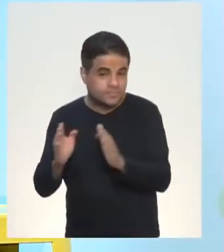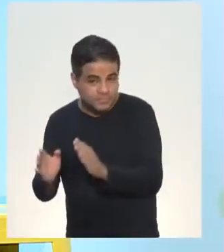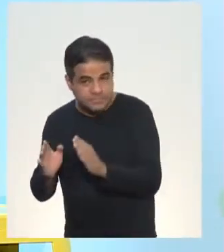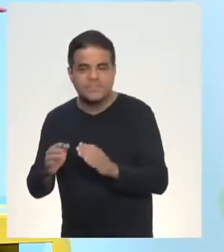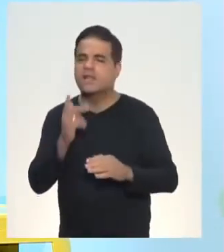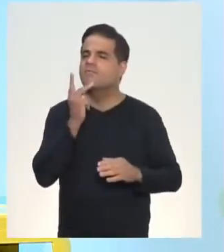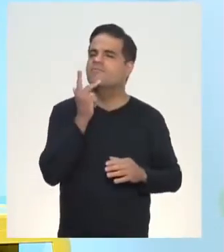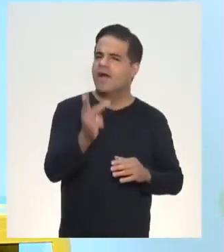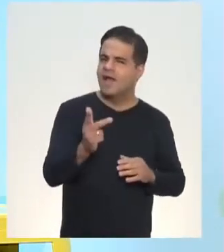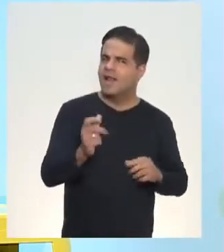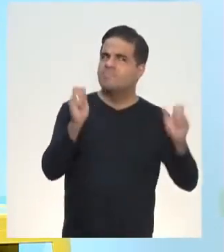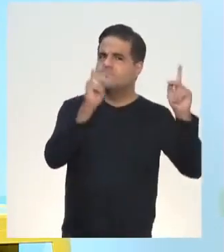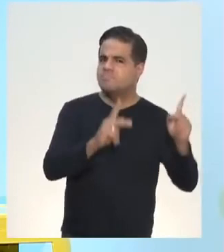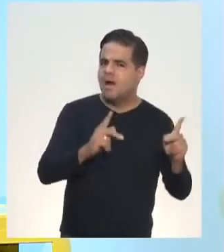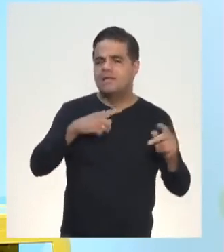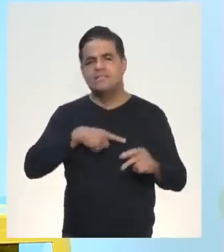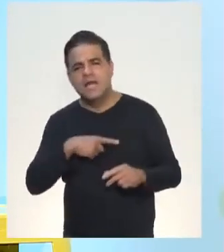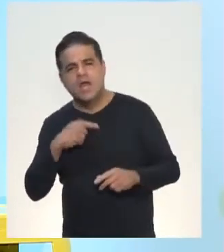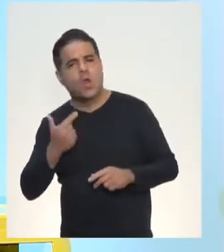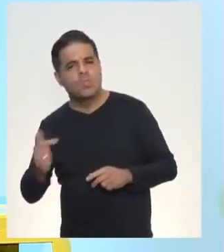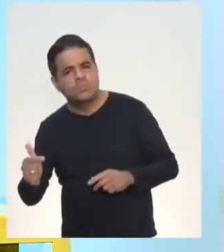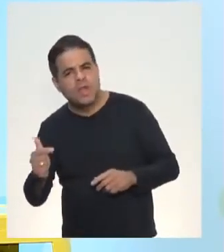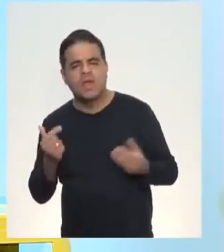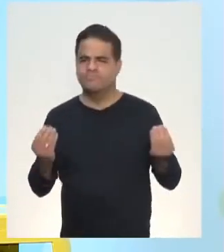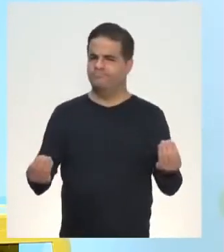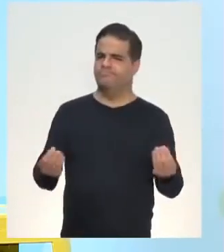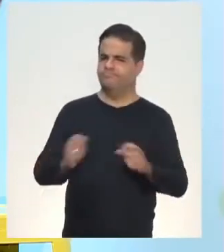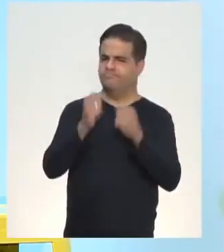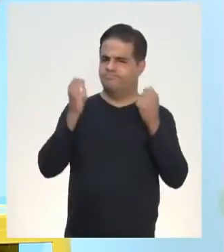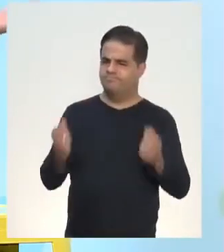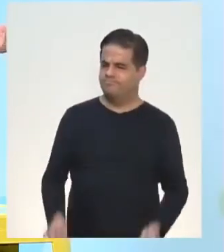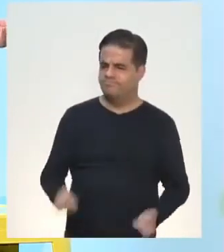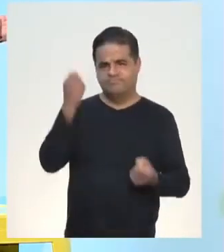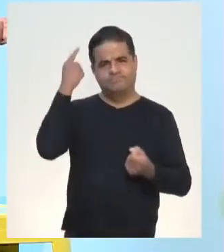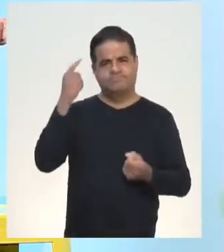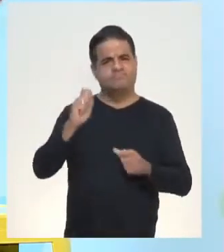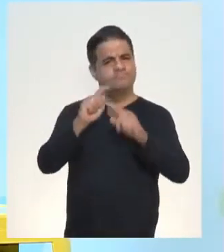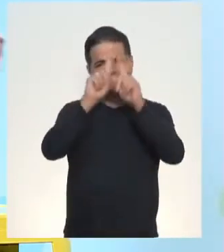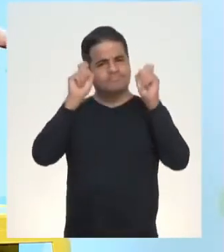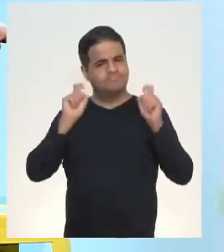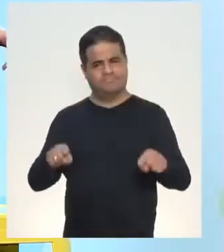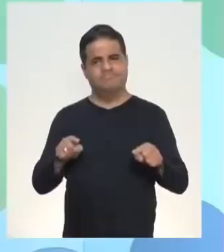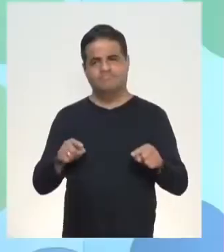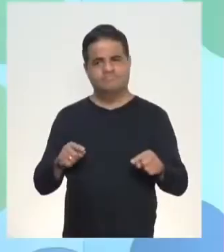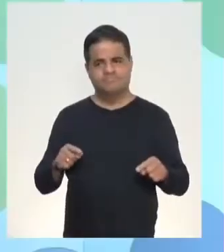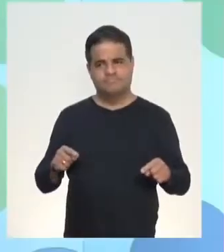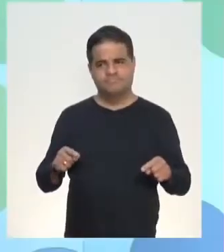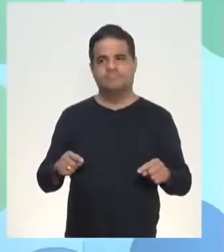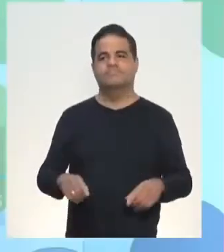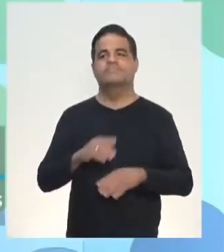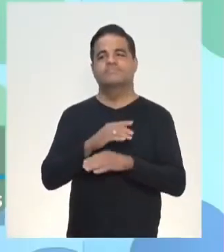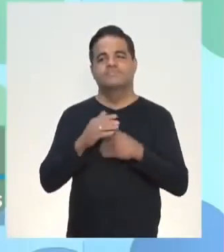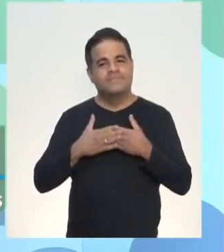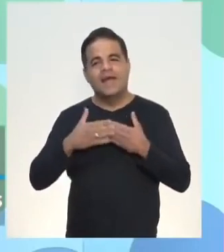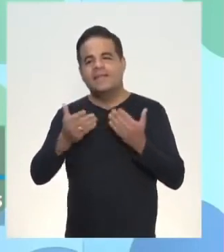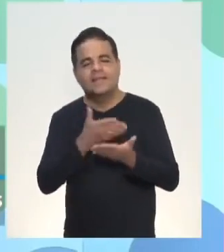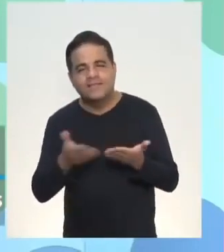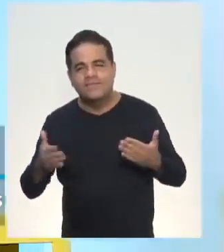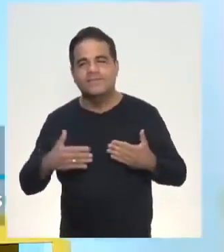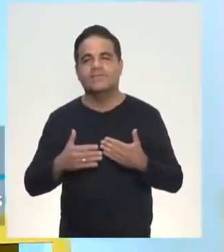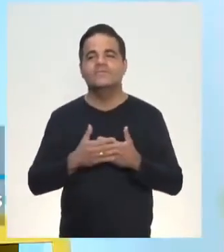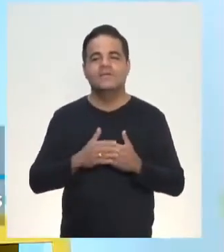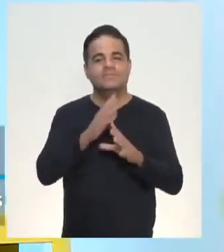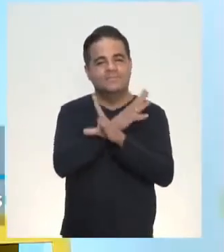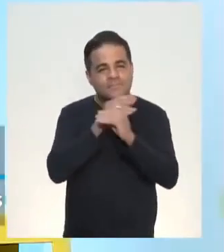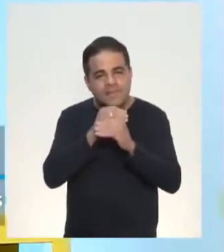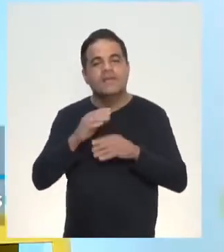você fala, ué, paz ou não tem paz? Como é está o negócio aí? Ficou uma coisa sem coerência, pode ter tantos assaltos e estar em paz, né? Sim, não tem.